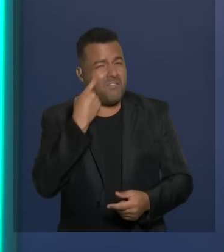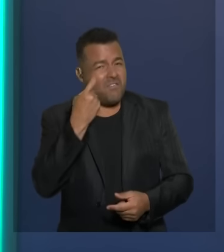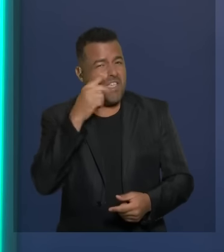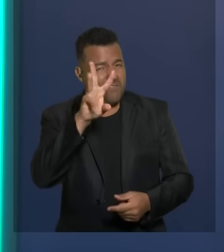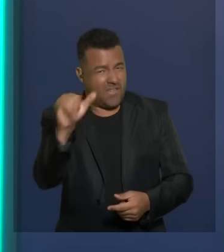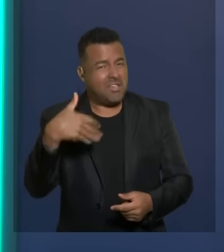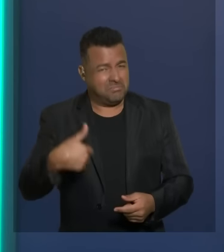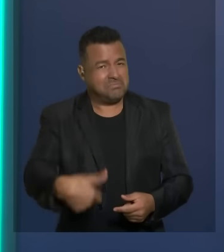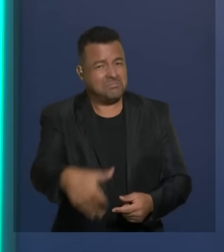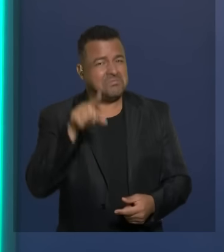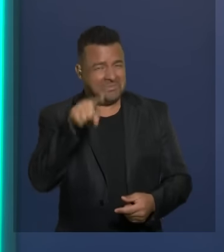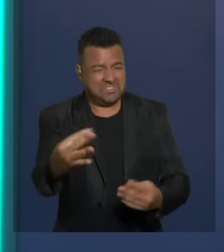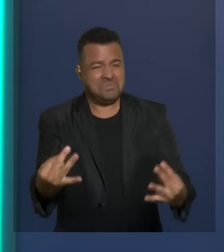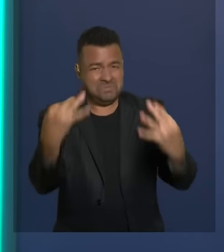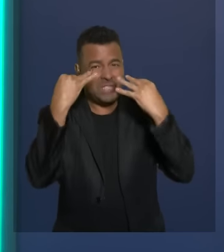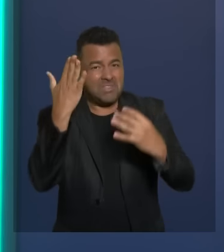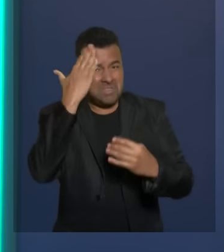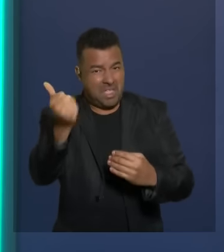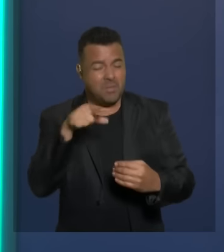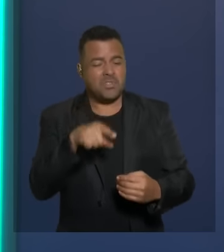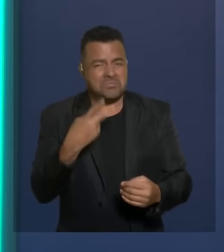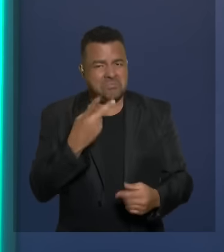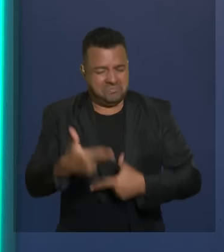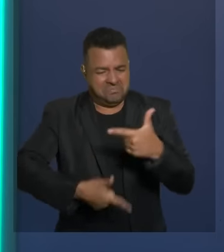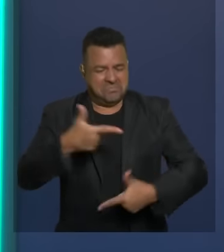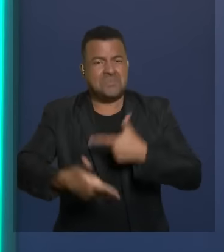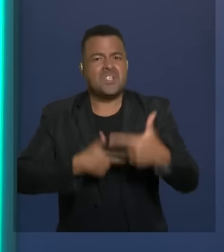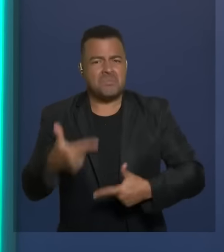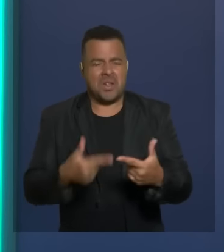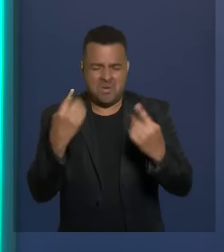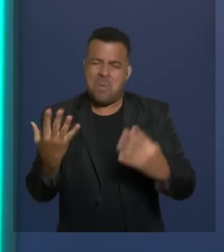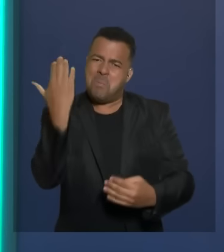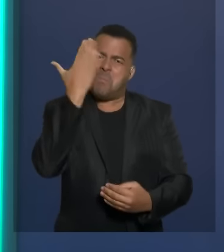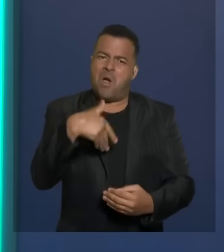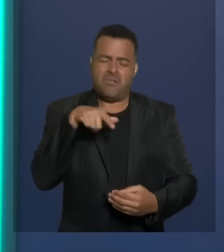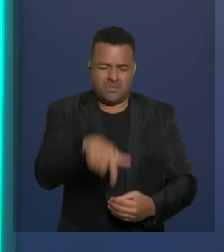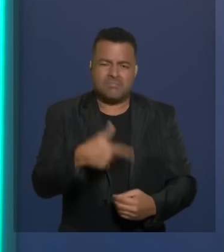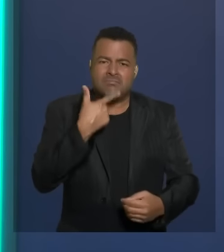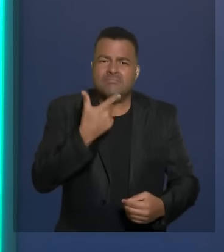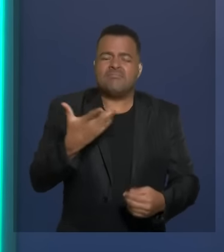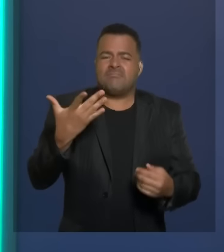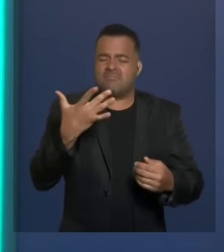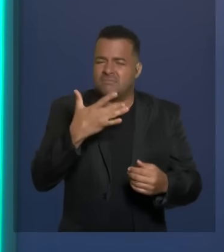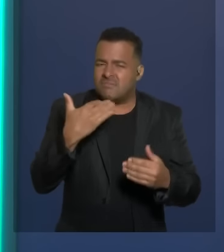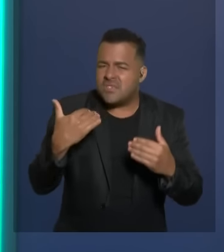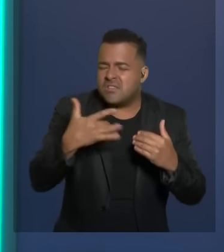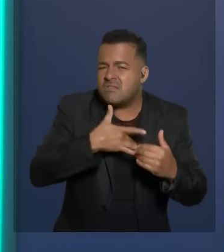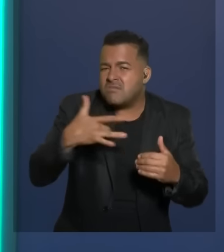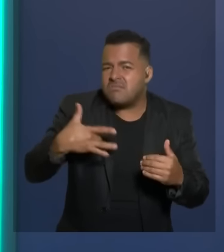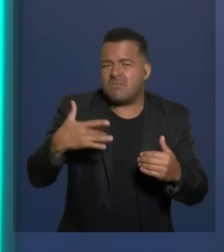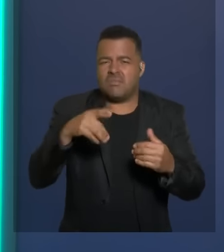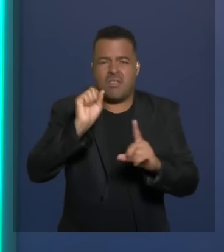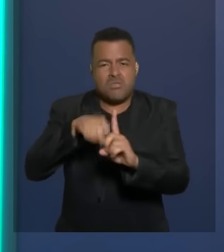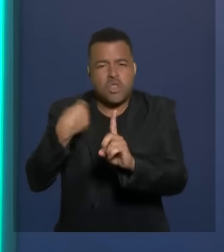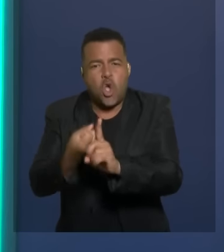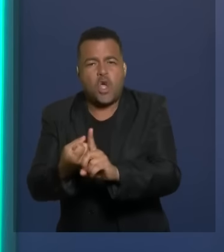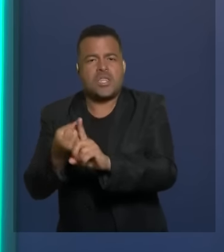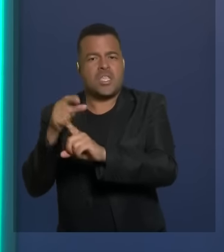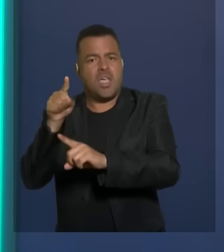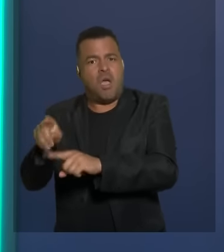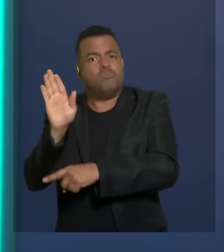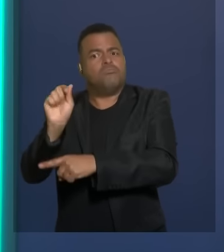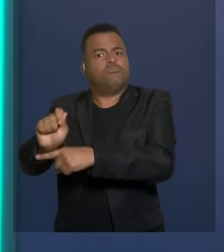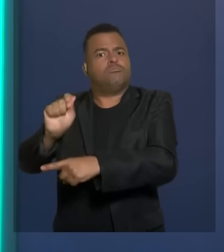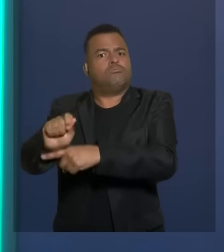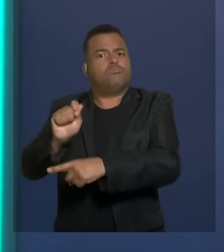rural de Vitória da Conquista, trabalhando na saúde, levando assistência social. Inclusive, o PT entrou